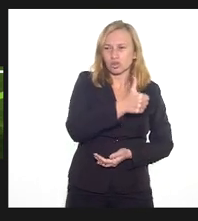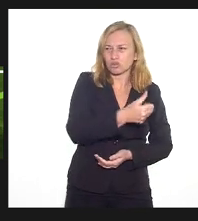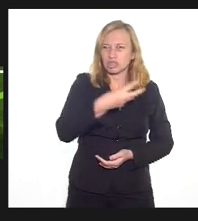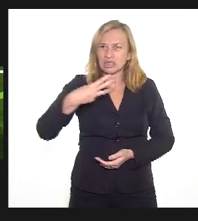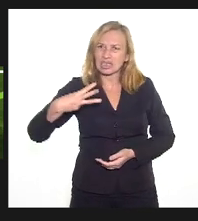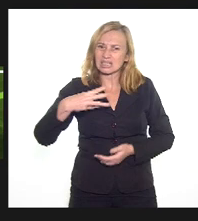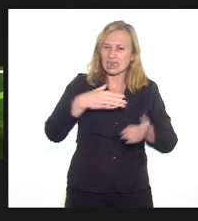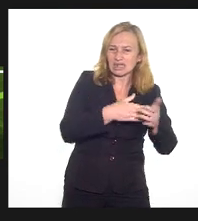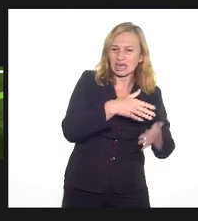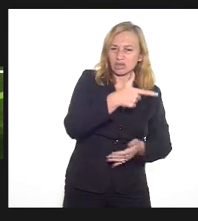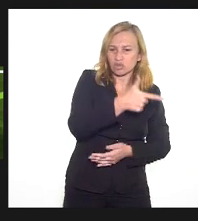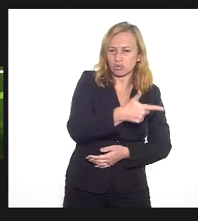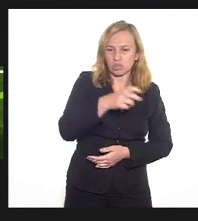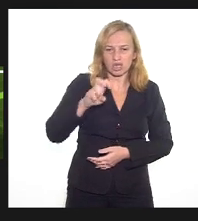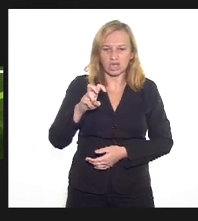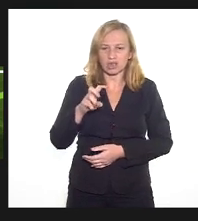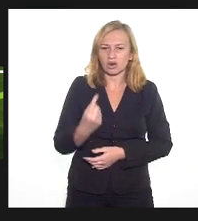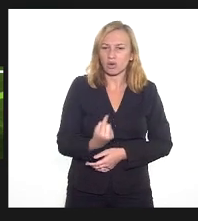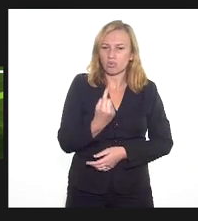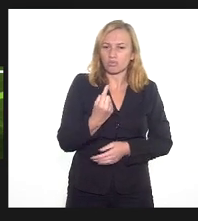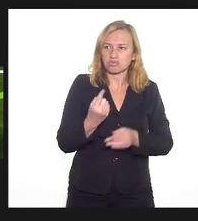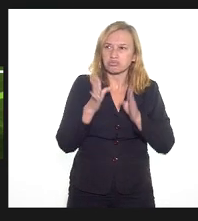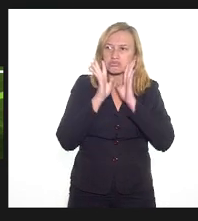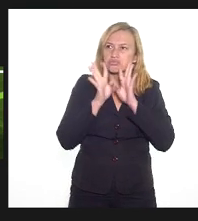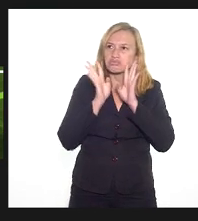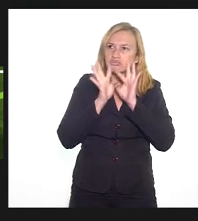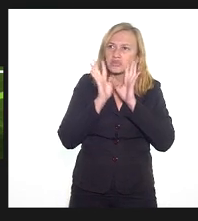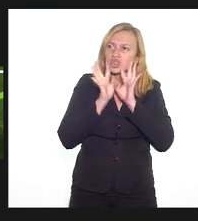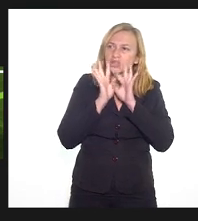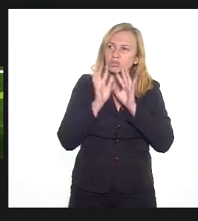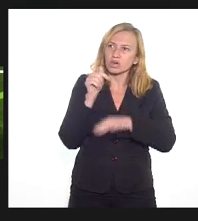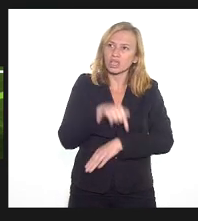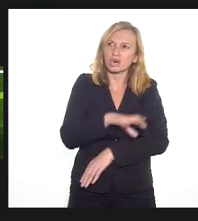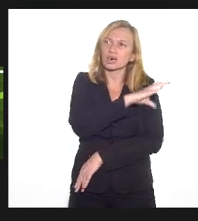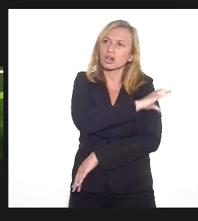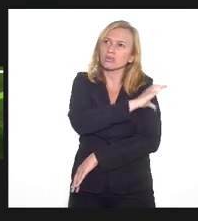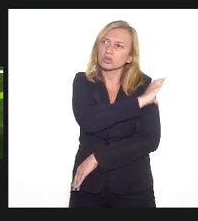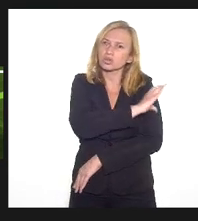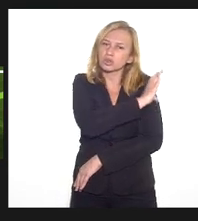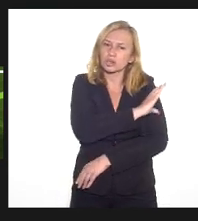2015, uma página de Facebook aqui em campos